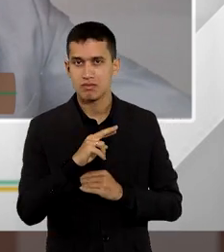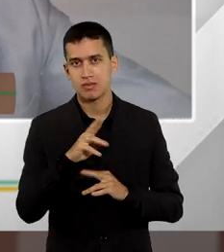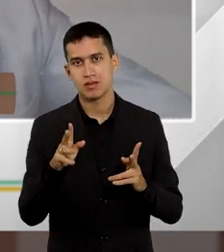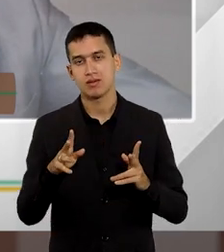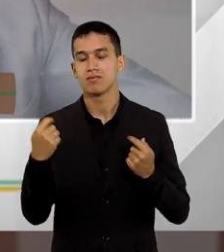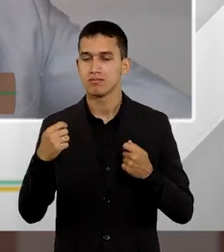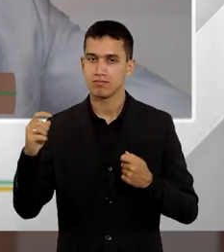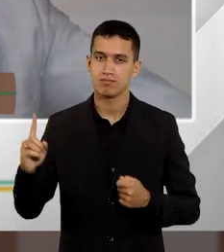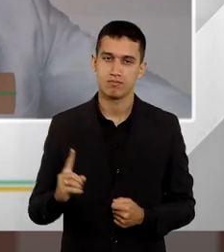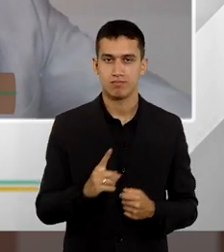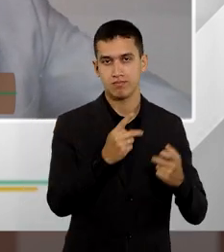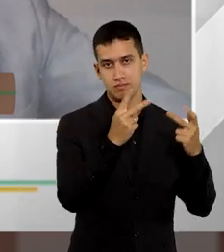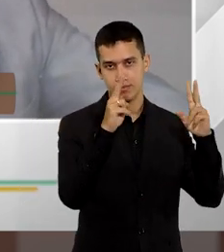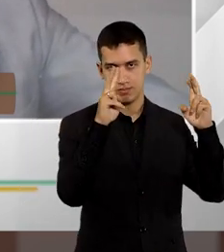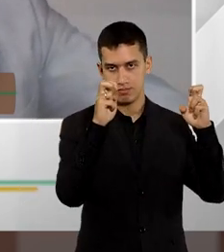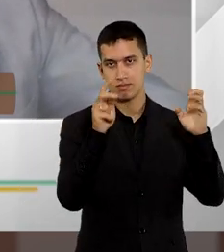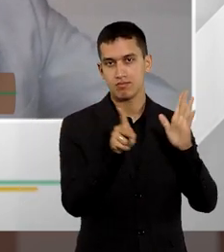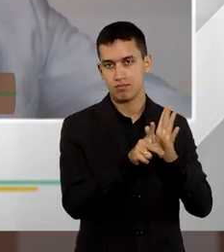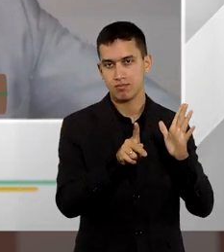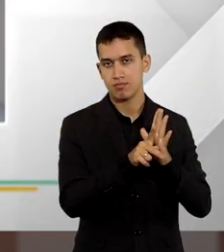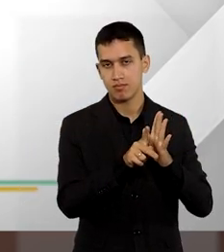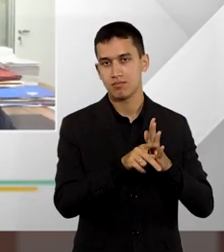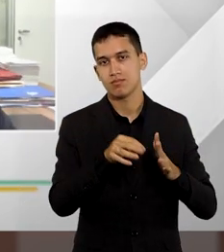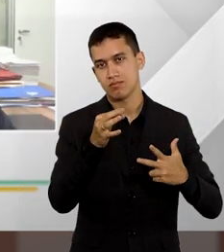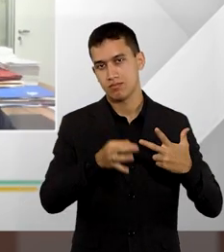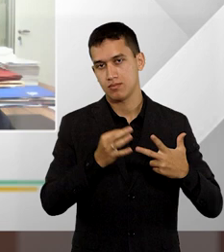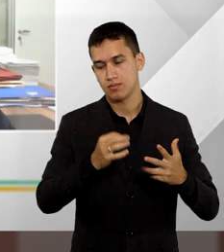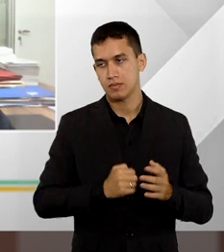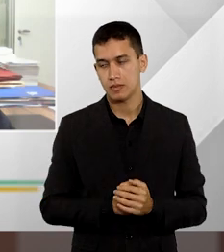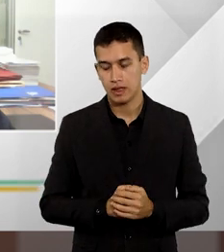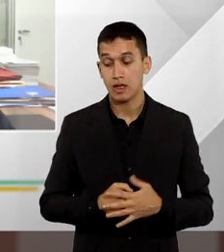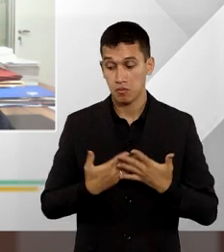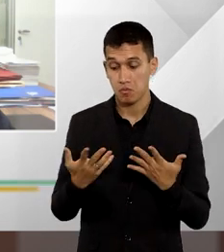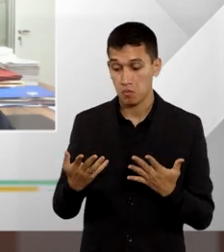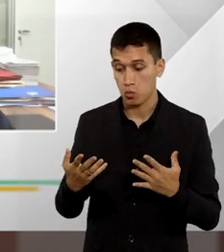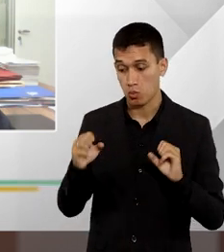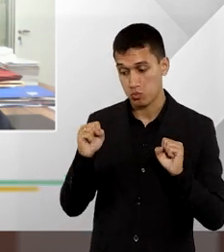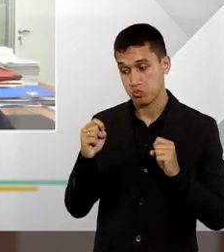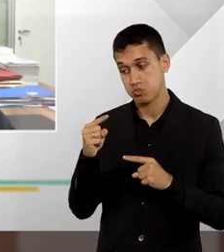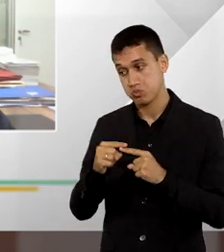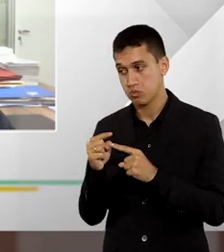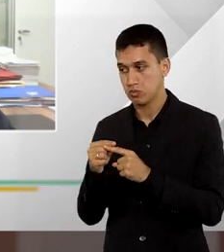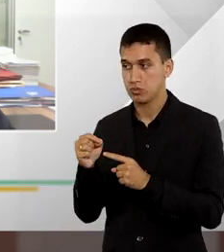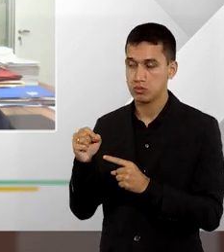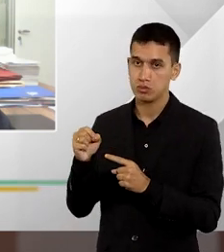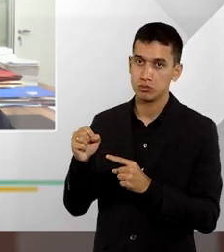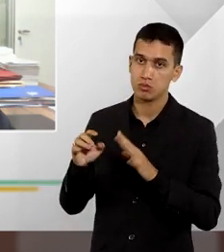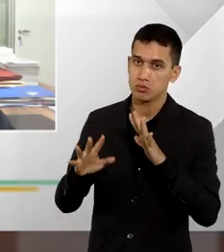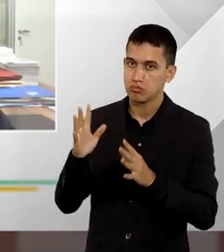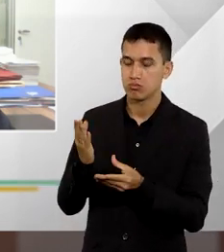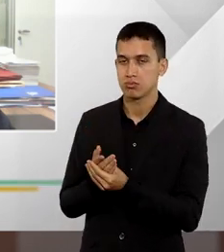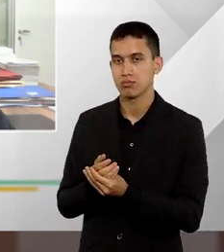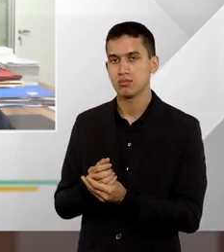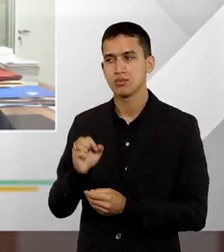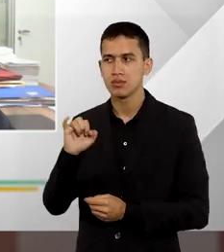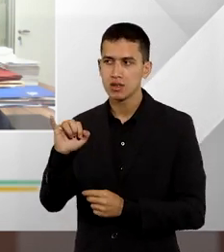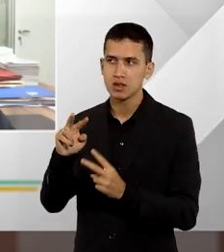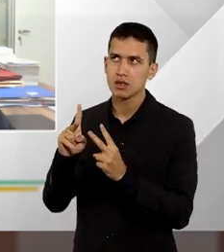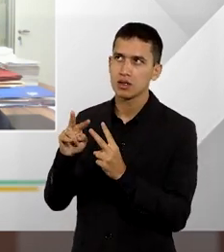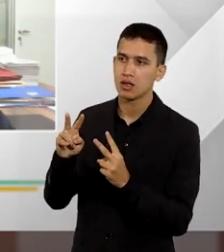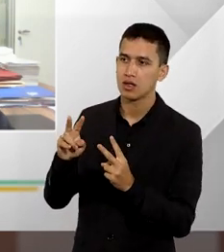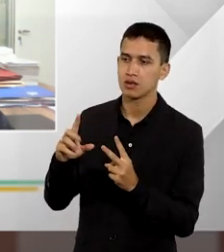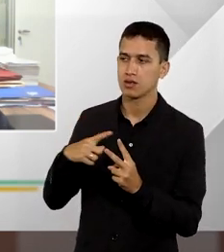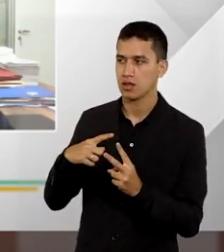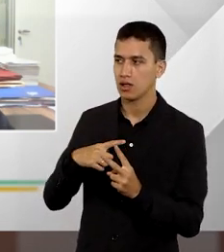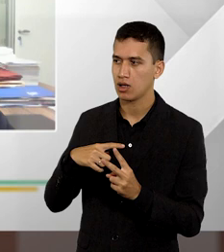discussão ao Poder Judiciário. Depende do caso concreto, né? Ok. E na hipótese de haver eventual